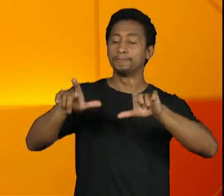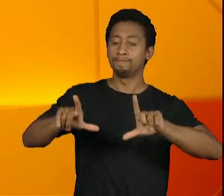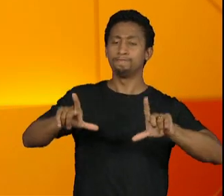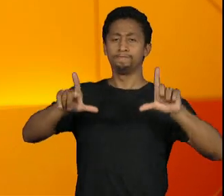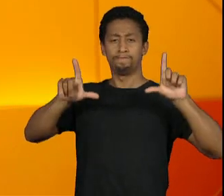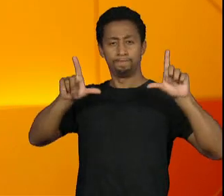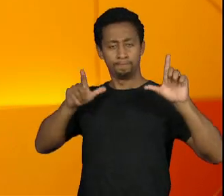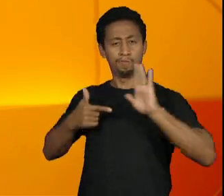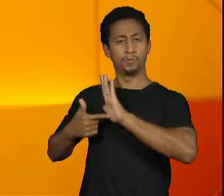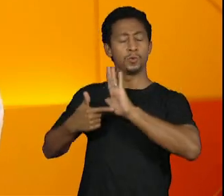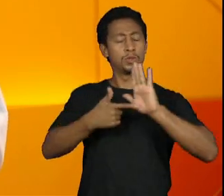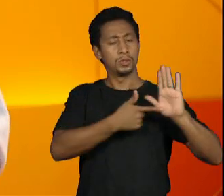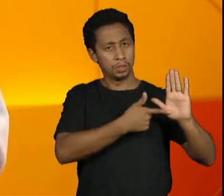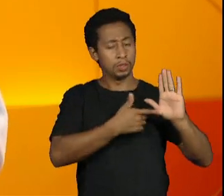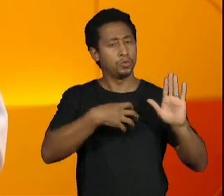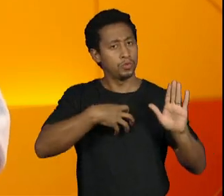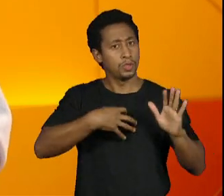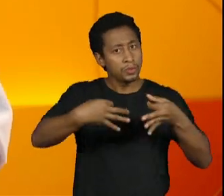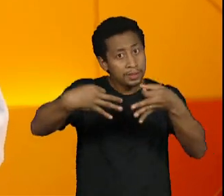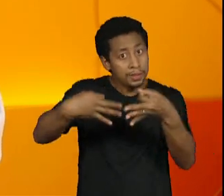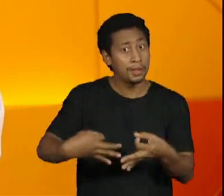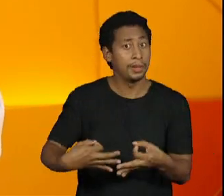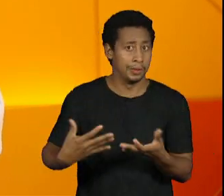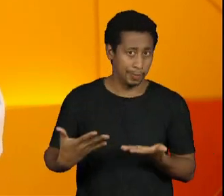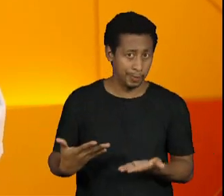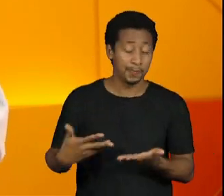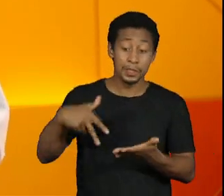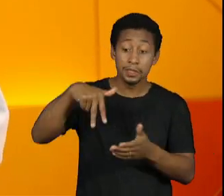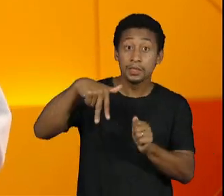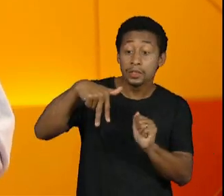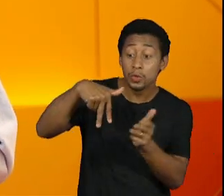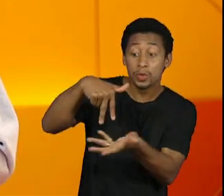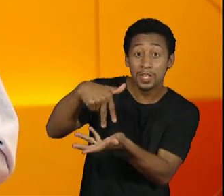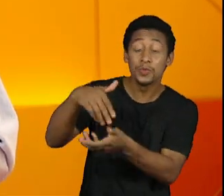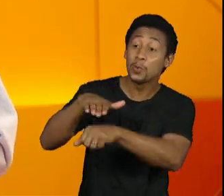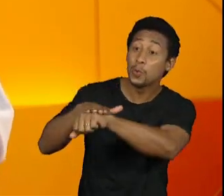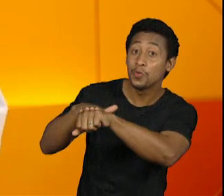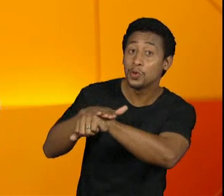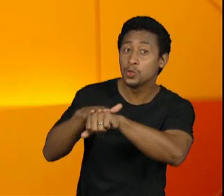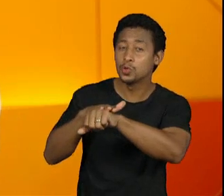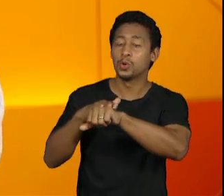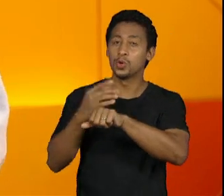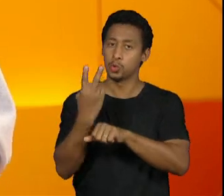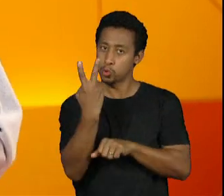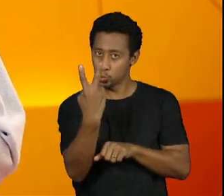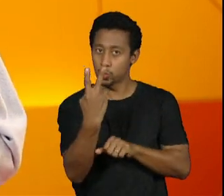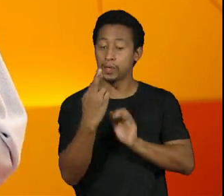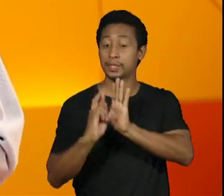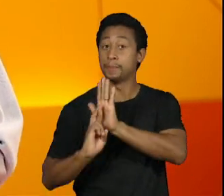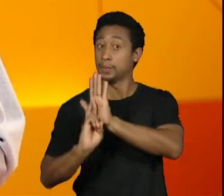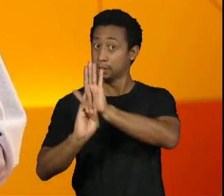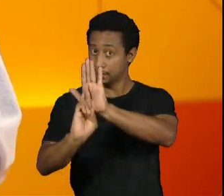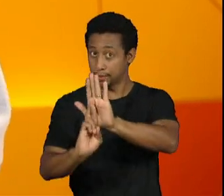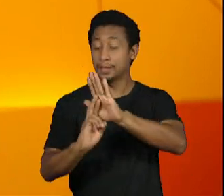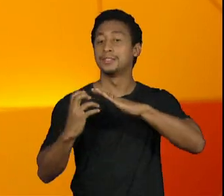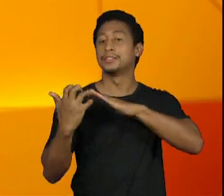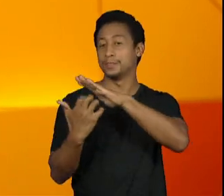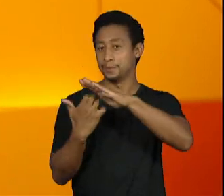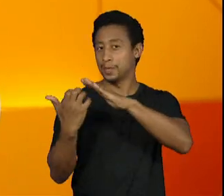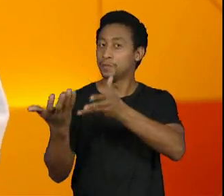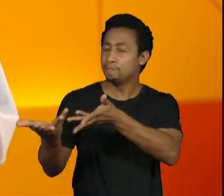credibilidade. O Estação Livre conversou com representantes de duas delas que inovam ao trazer a discussão da